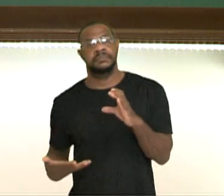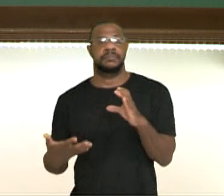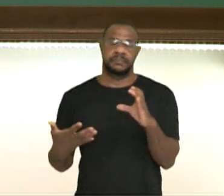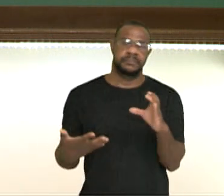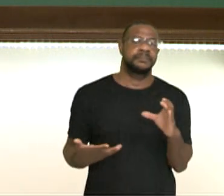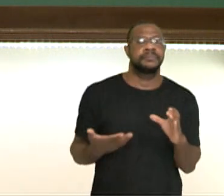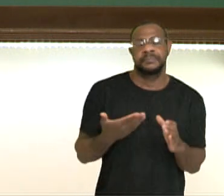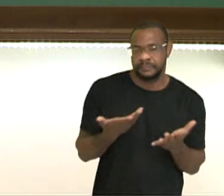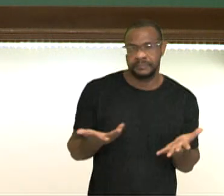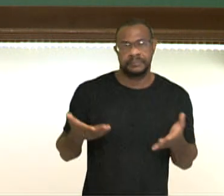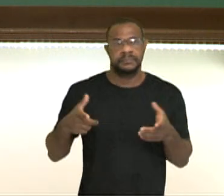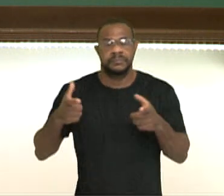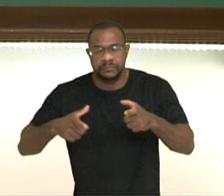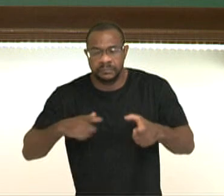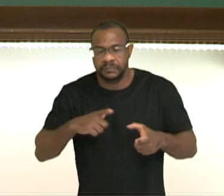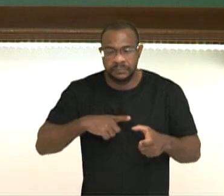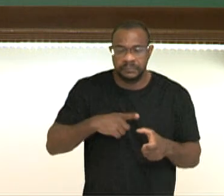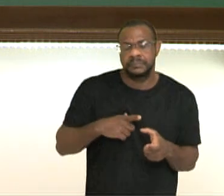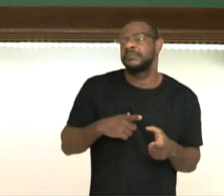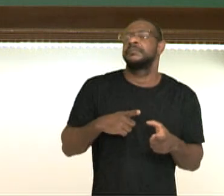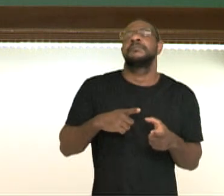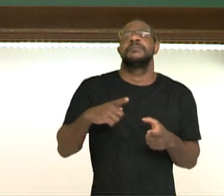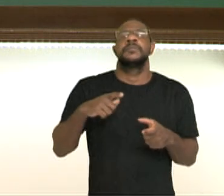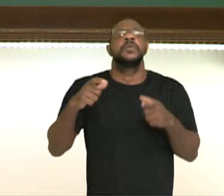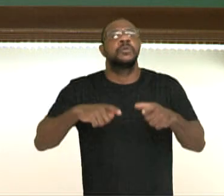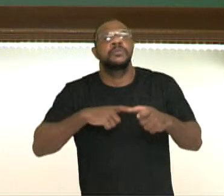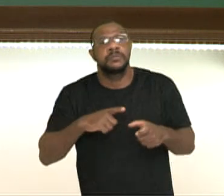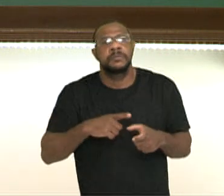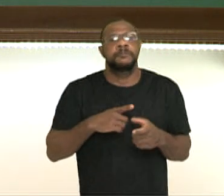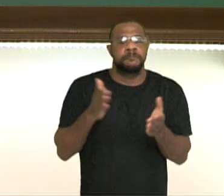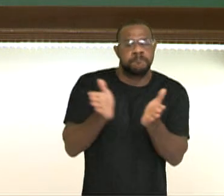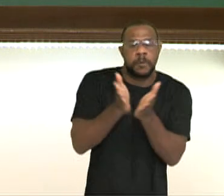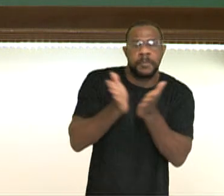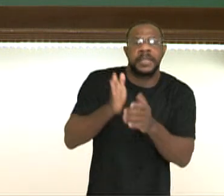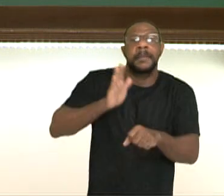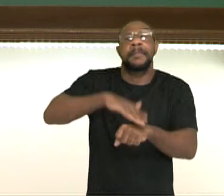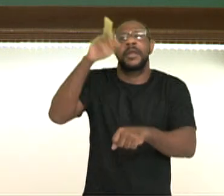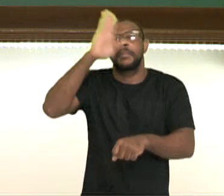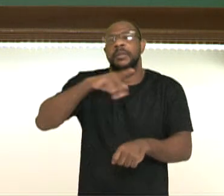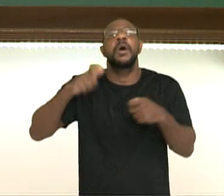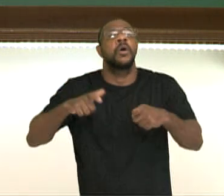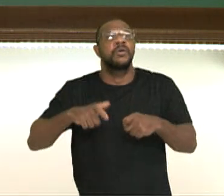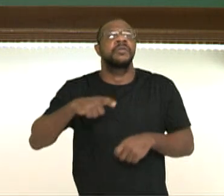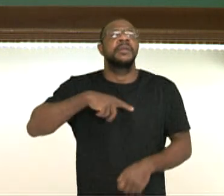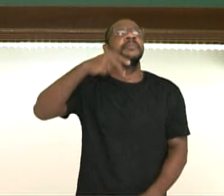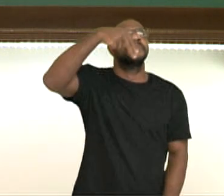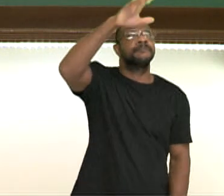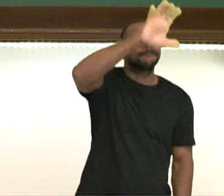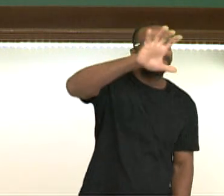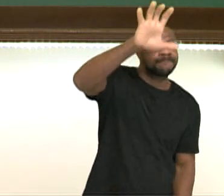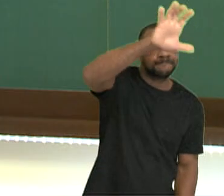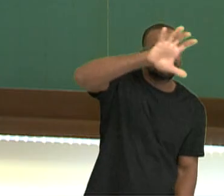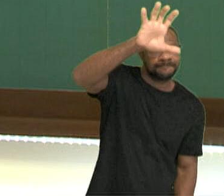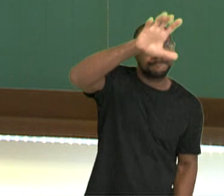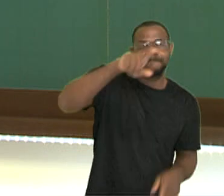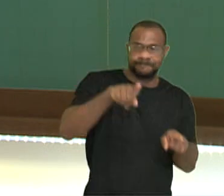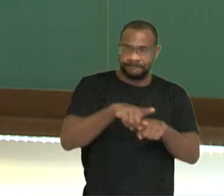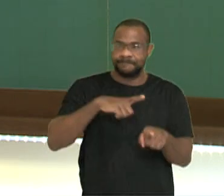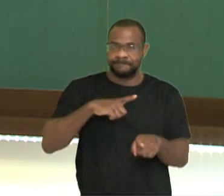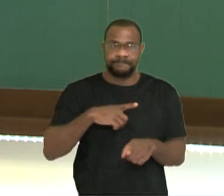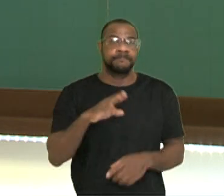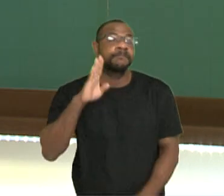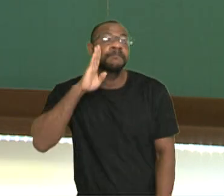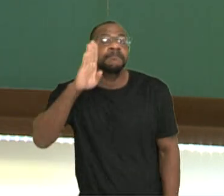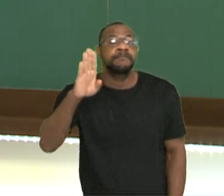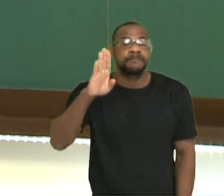acentuadas de pobreza no Brasil, falamos da região Nordeste, e aí vamos pensar na resposta juntos ali. Então, os